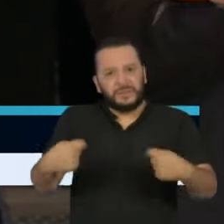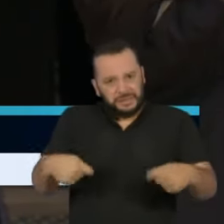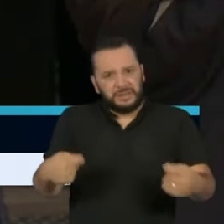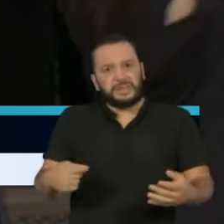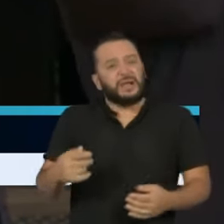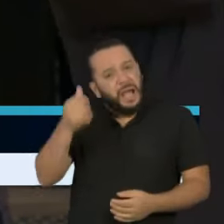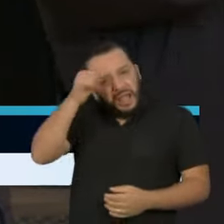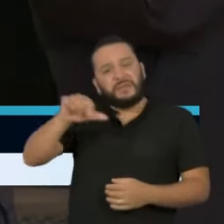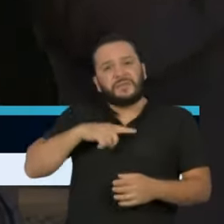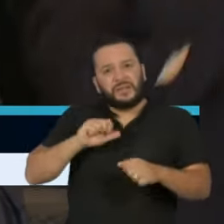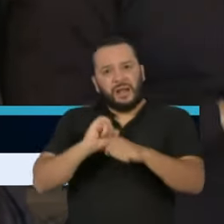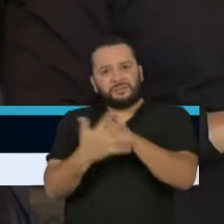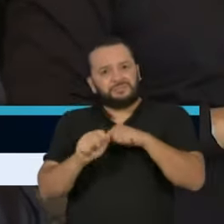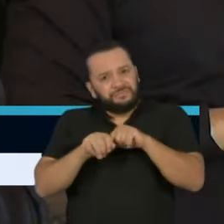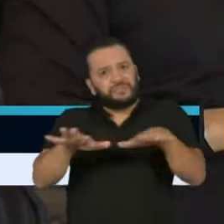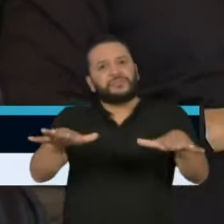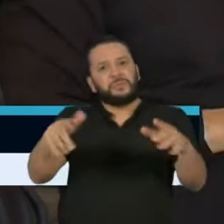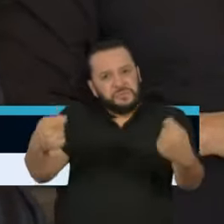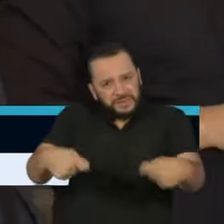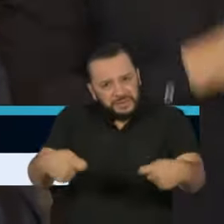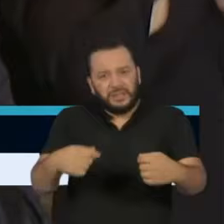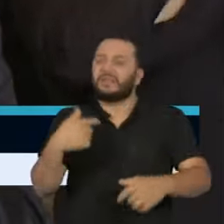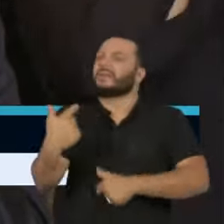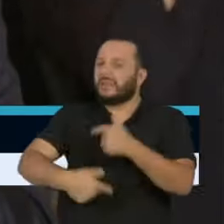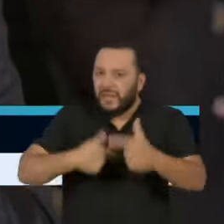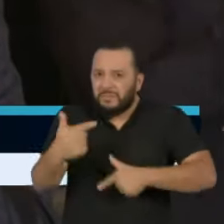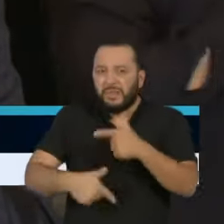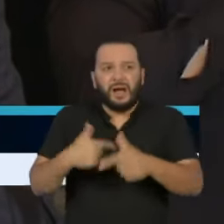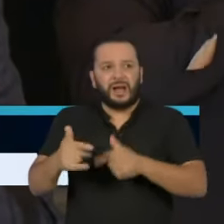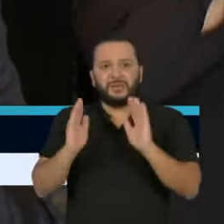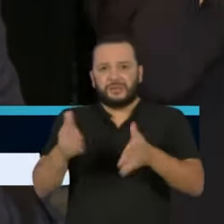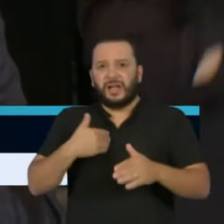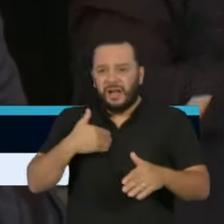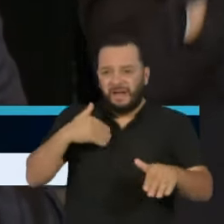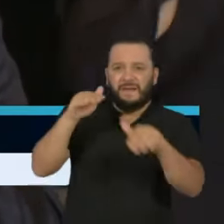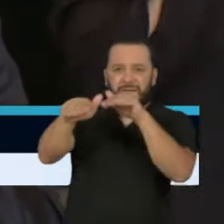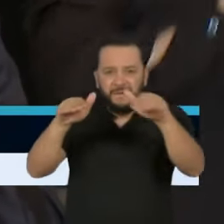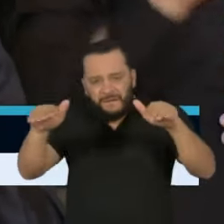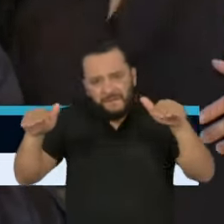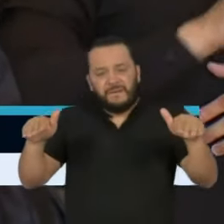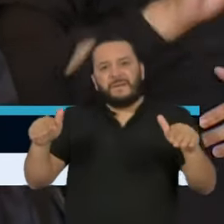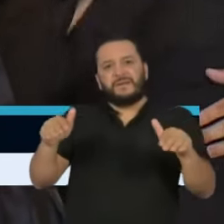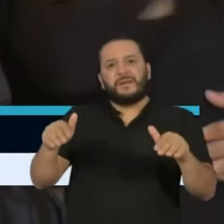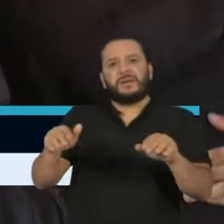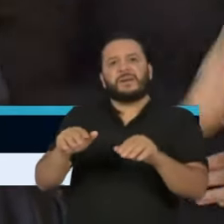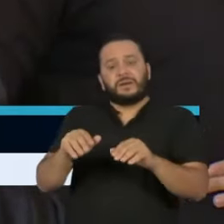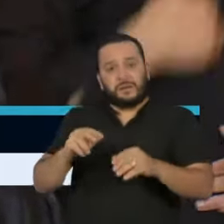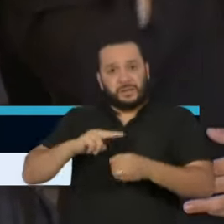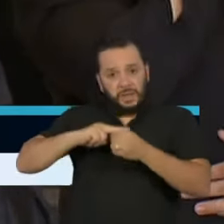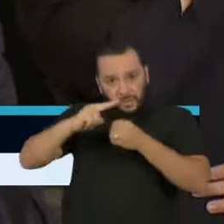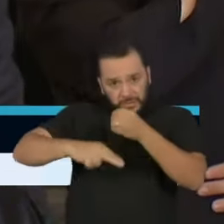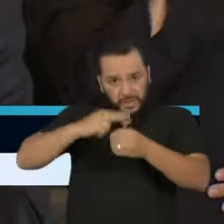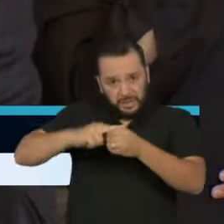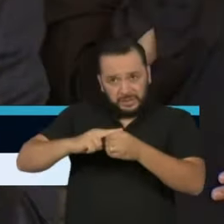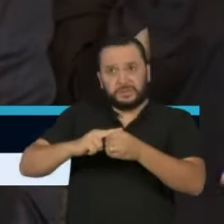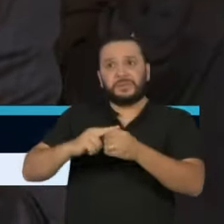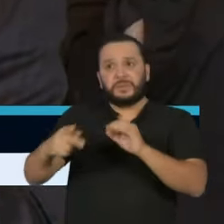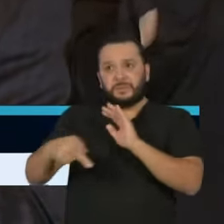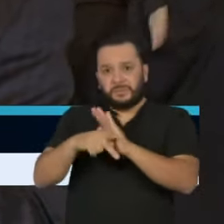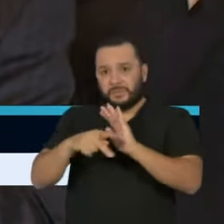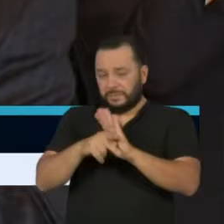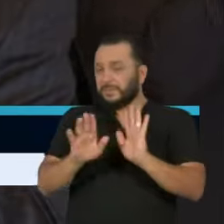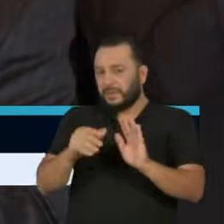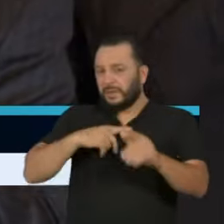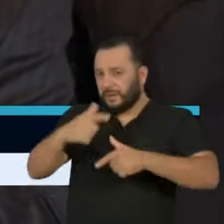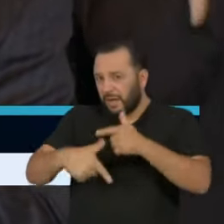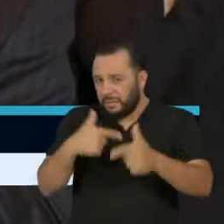dispersão pelo Estado. Esse é um trabalho que está sendo feito no âmbito da Universidade Pública, Unesp, e trabalhos semelhantes têm